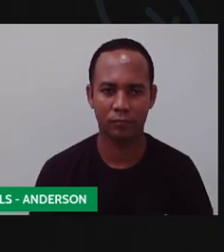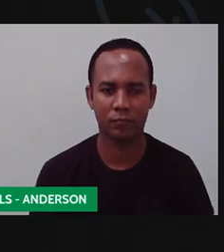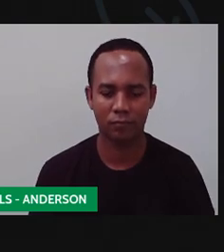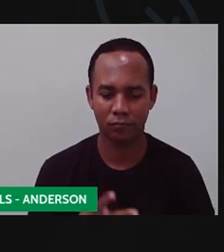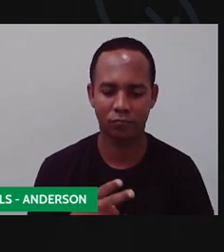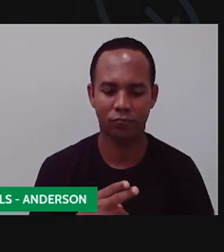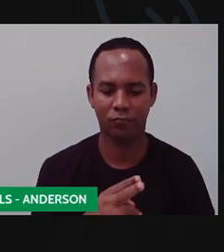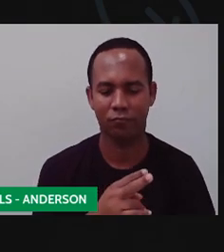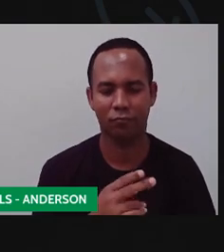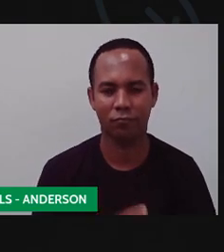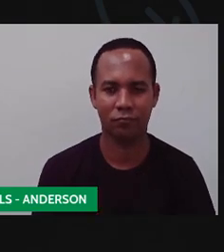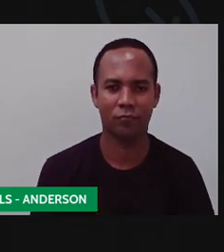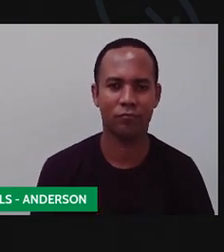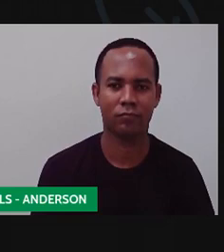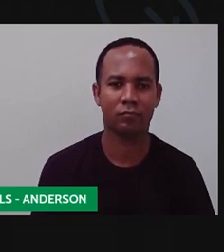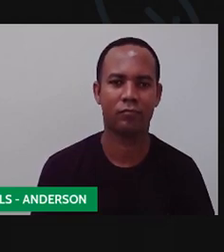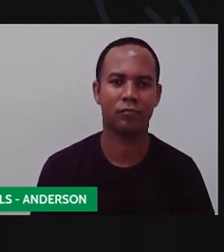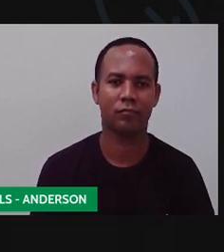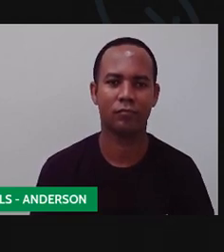Acho que aqui já dá.